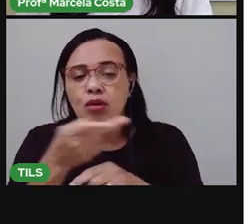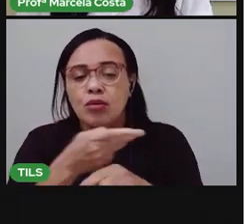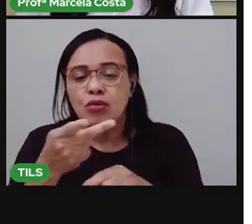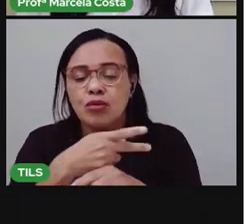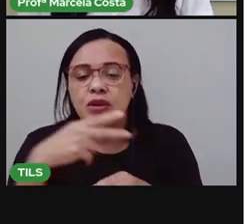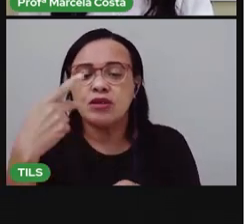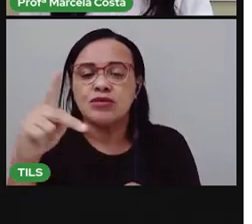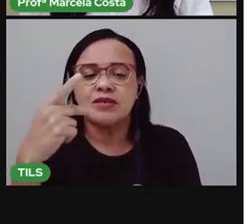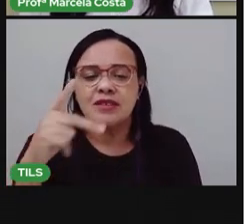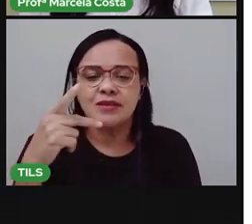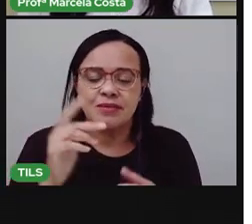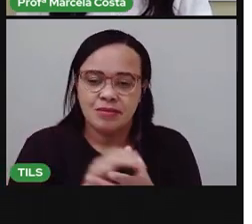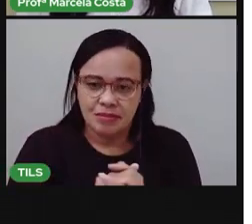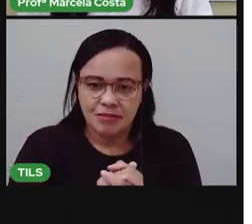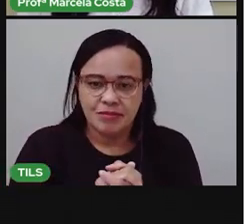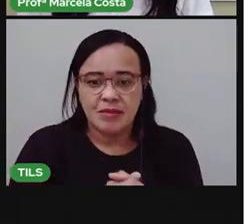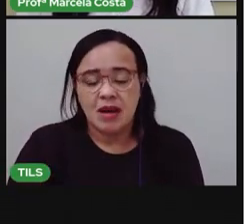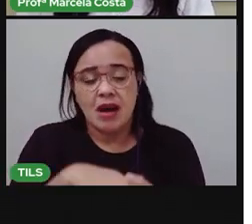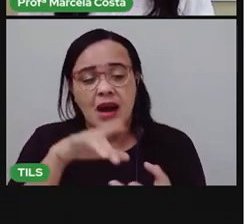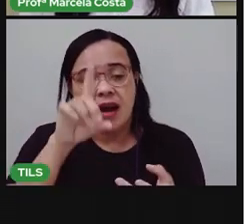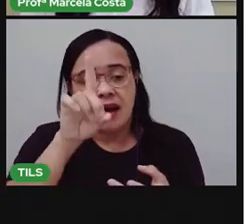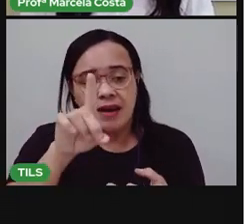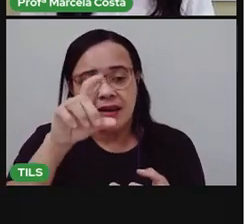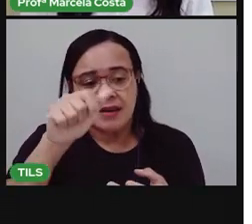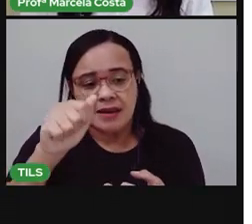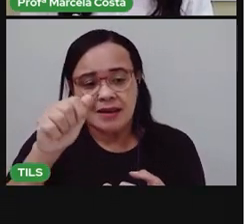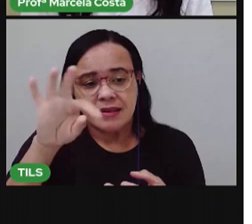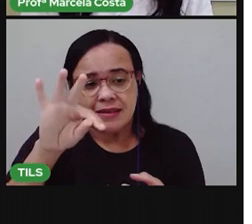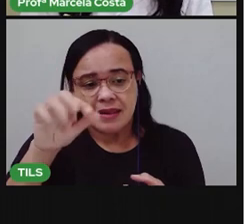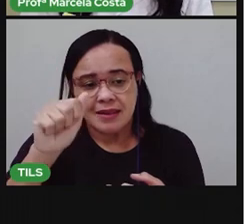procurar aqui no meu também, para mostrar para vocês.